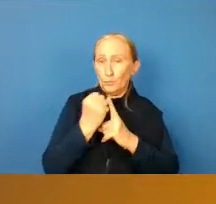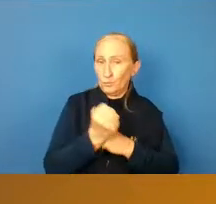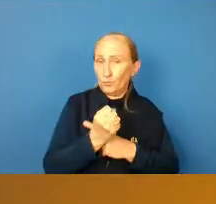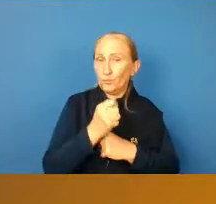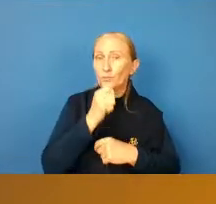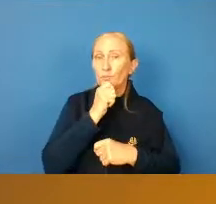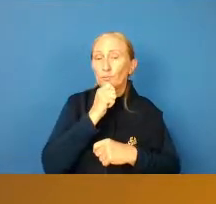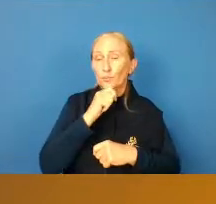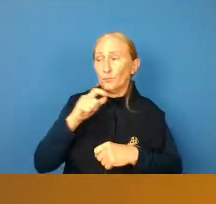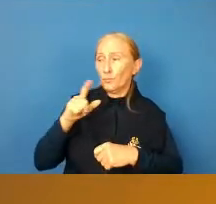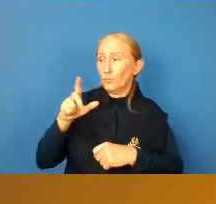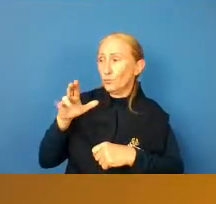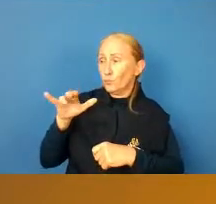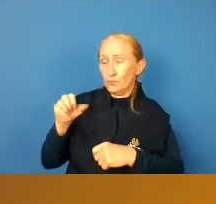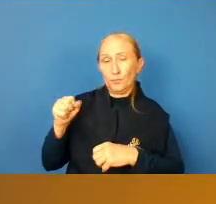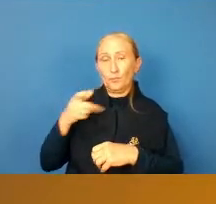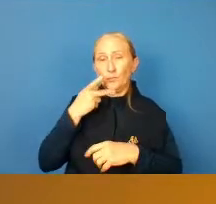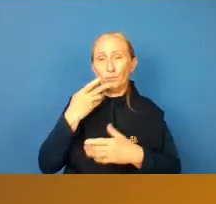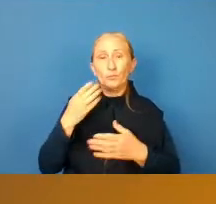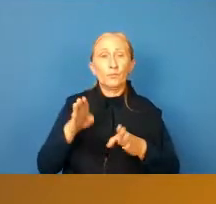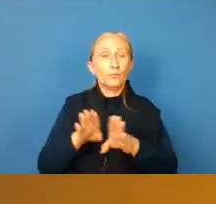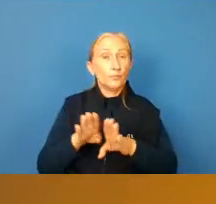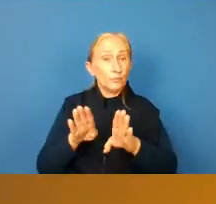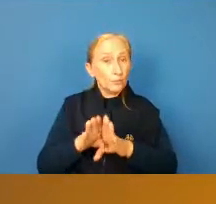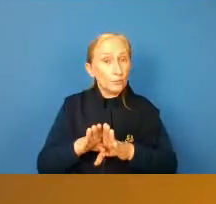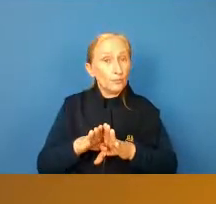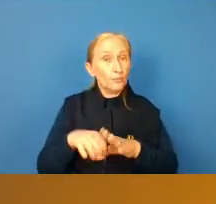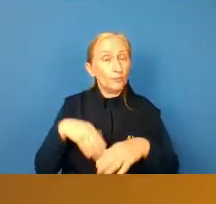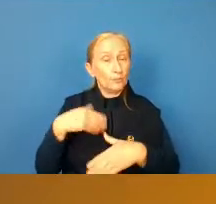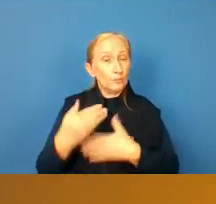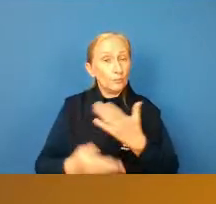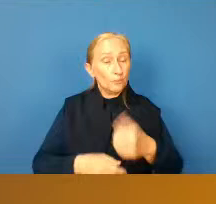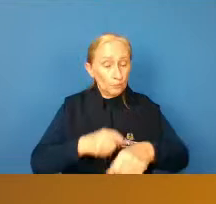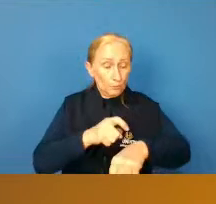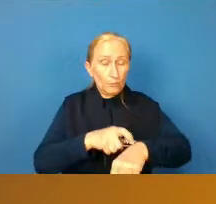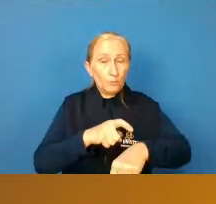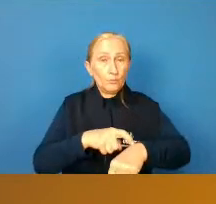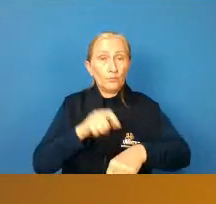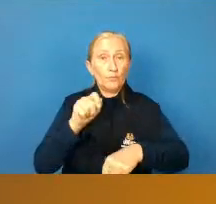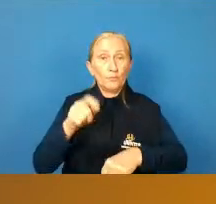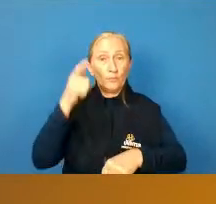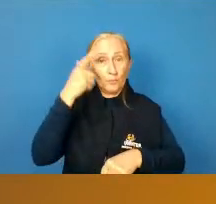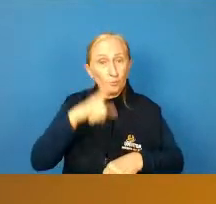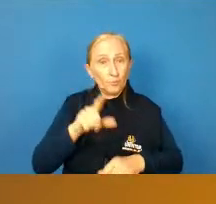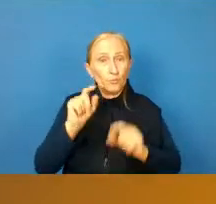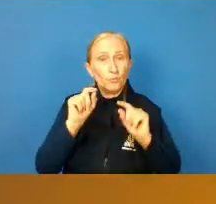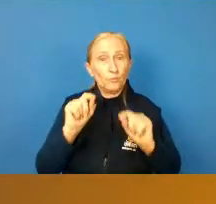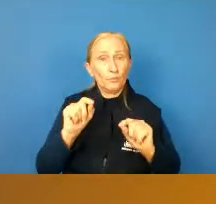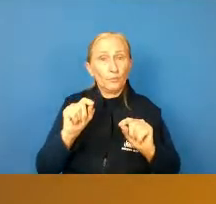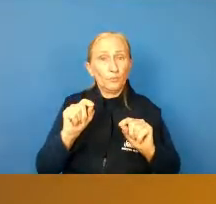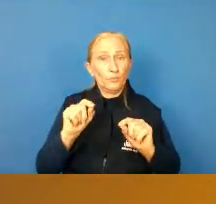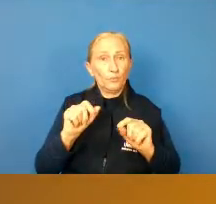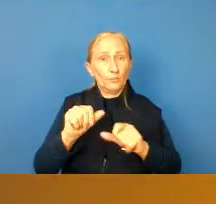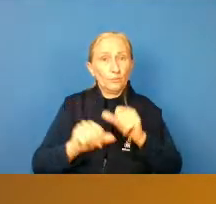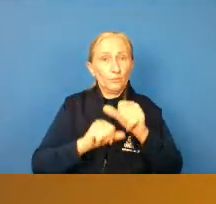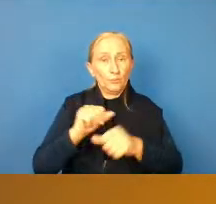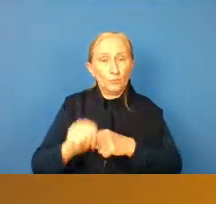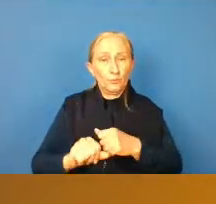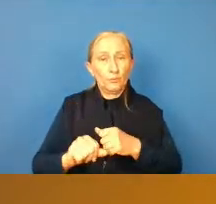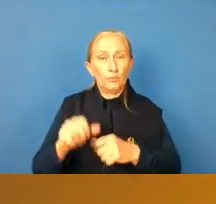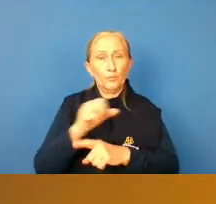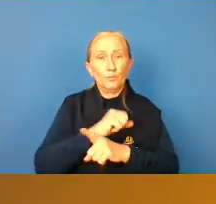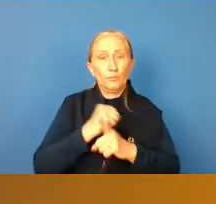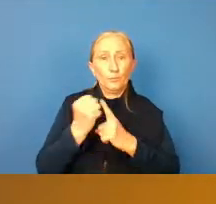né, como o Lucas colocou, a gente também tem, leva muito tempo para que isso seja, seja mudado na